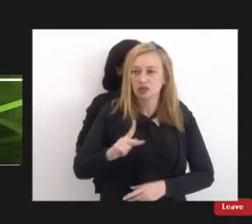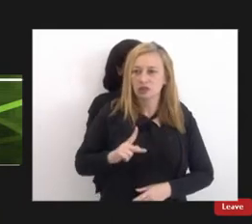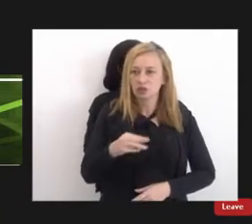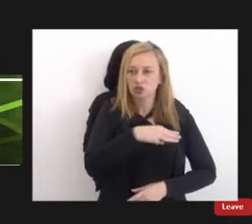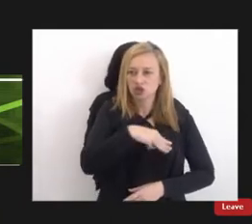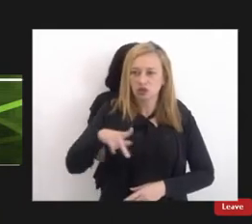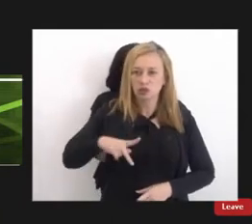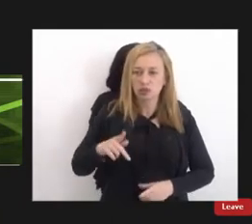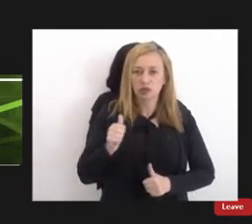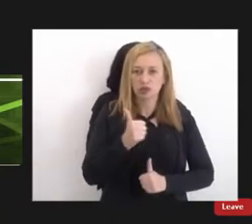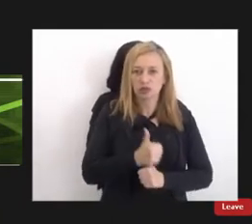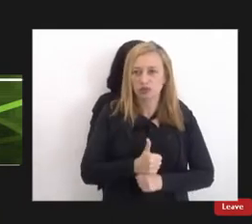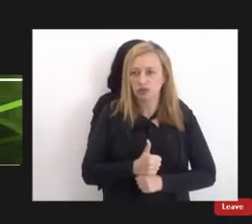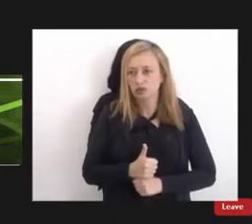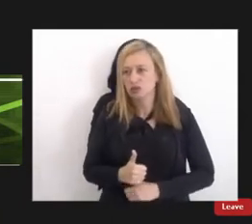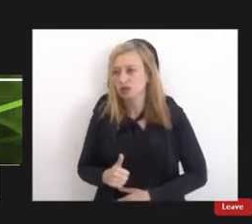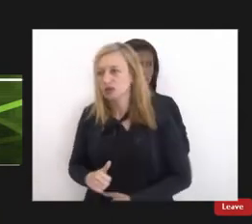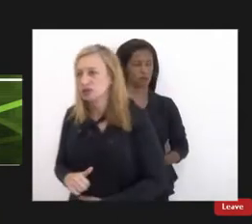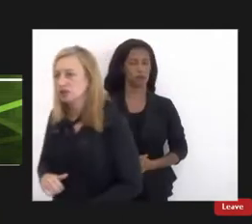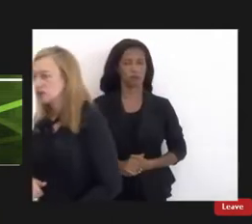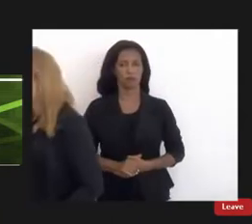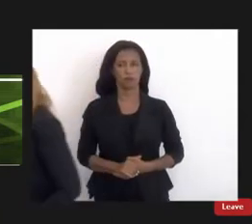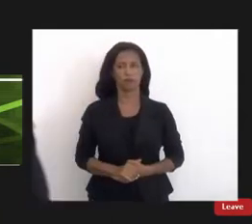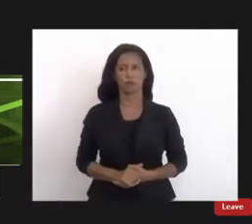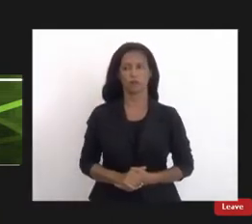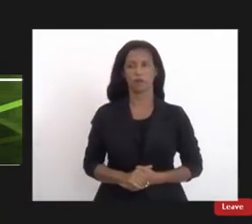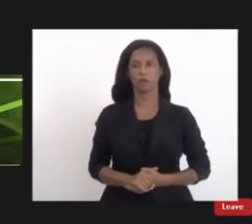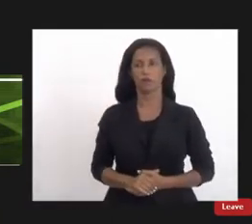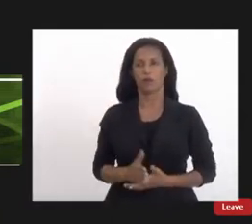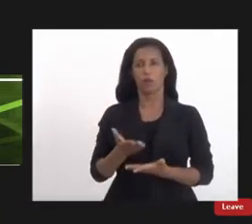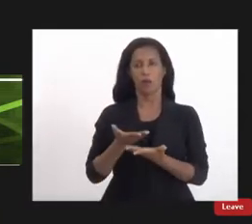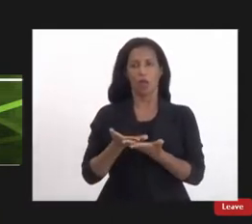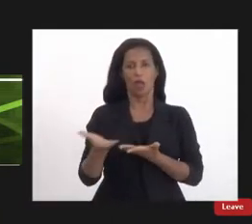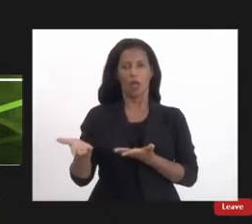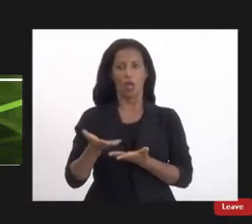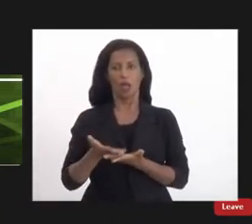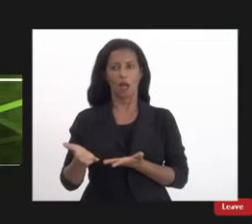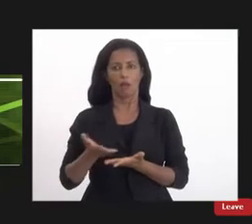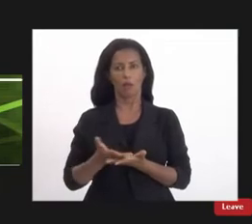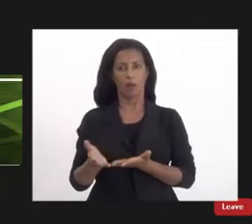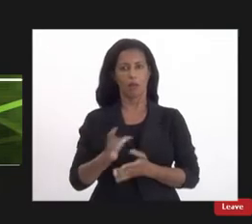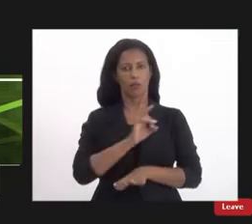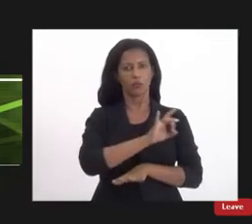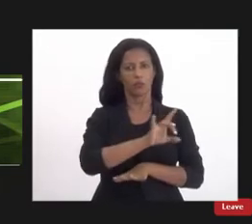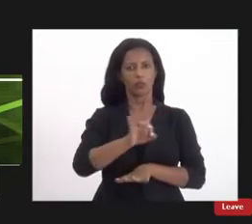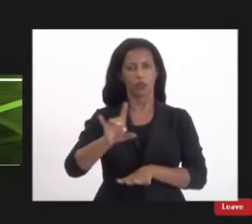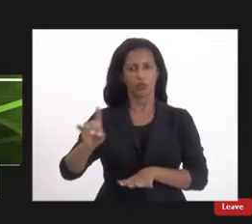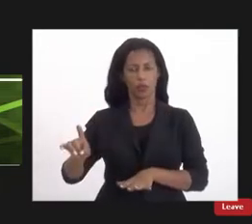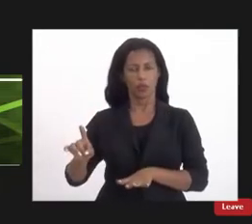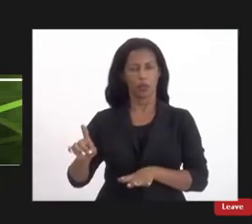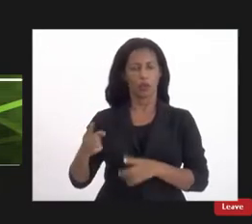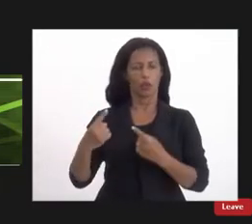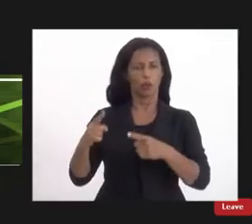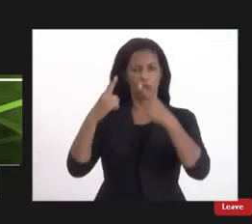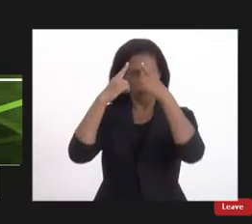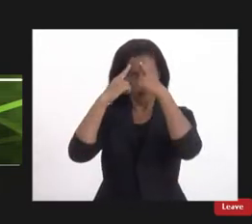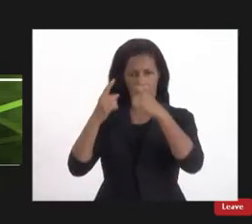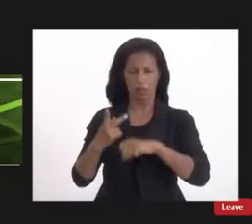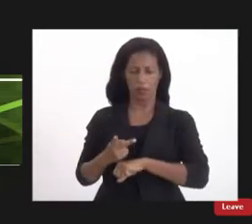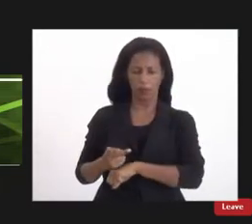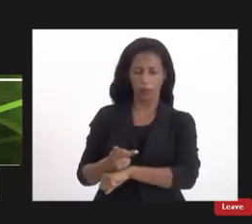Ministério Público do Poder Judiciário no encaminhamento dos autores de violência buscar